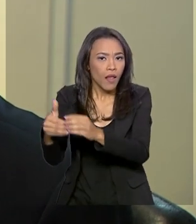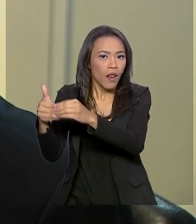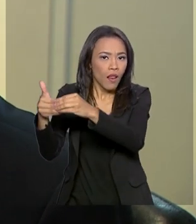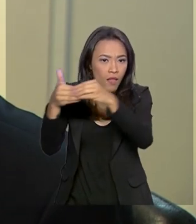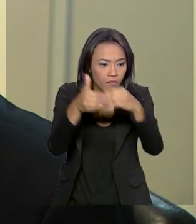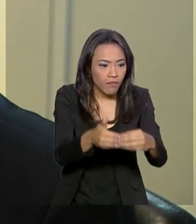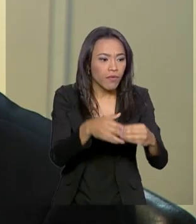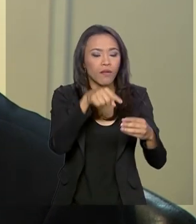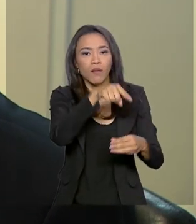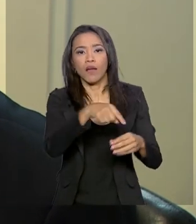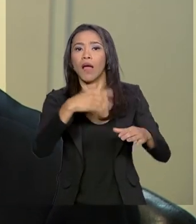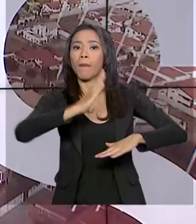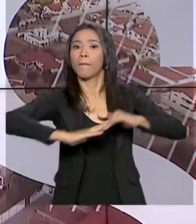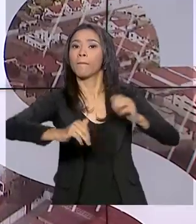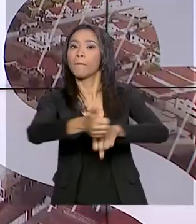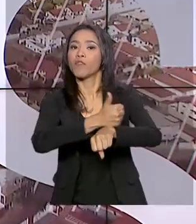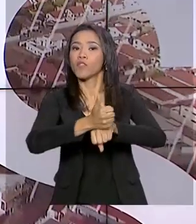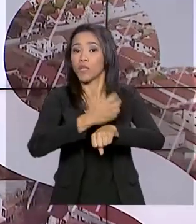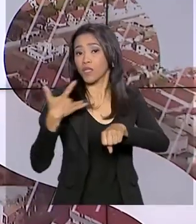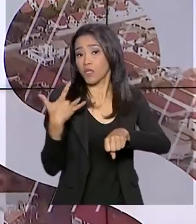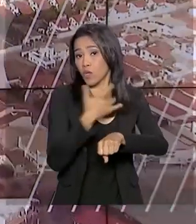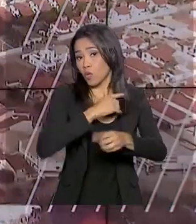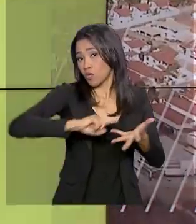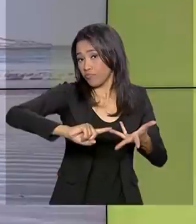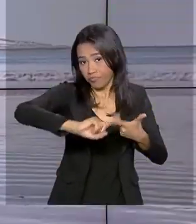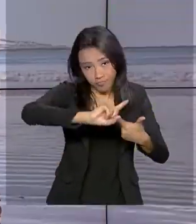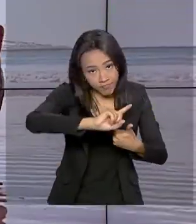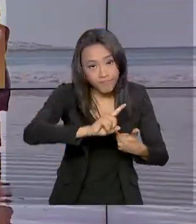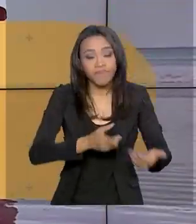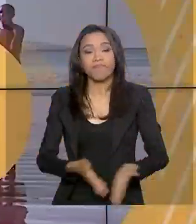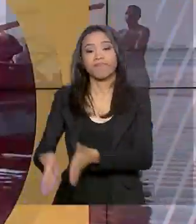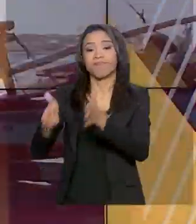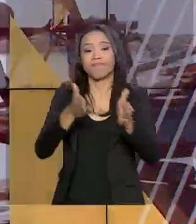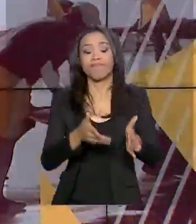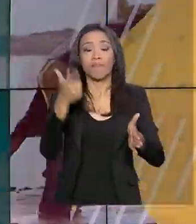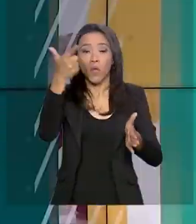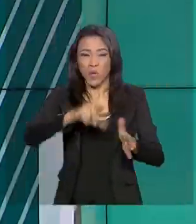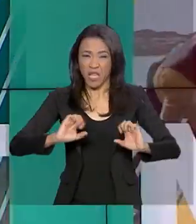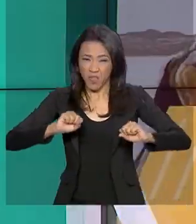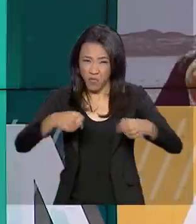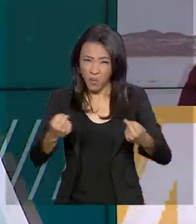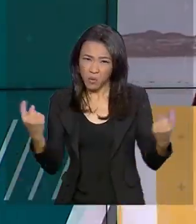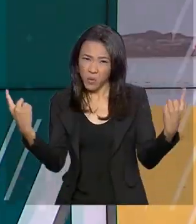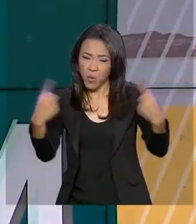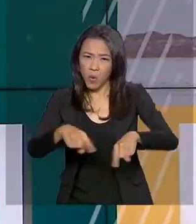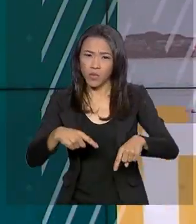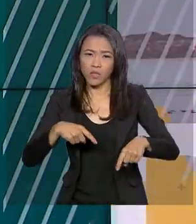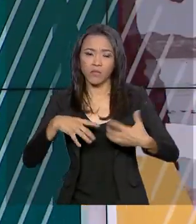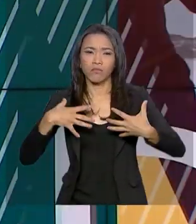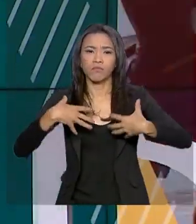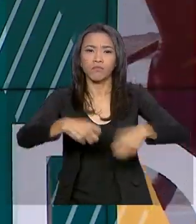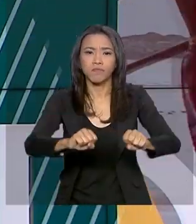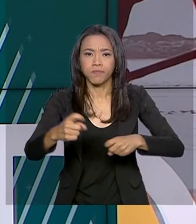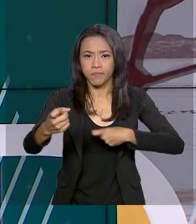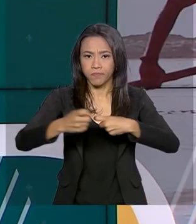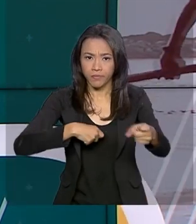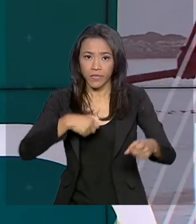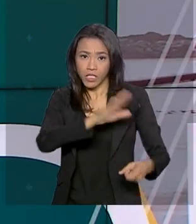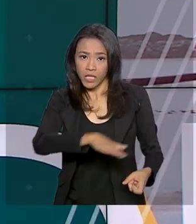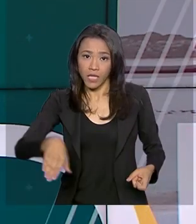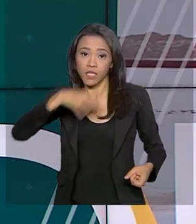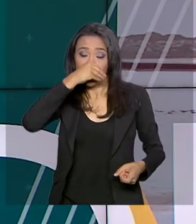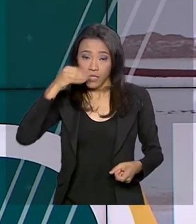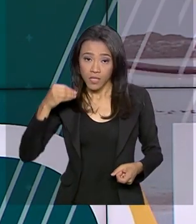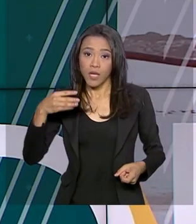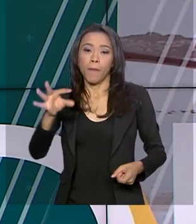profissionais de saúde, etc. Mais um reforço no combate à exploração sexual de crianças e adolescentes. Polícia